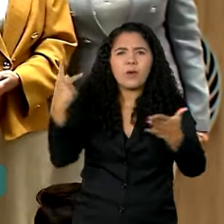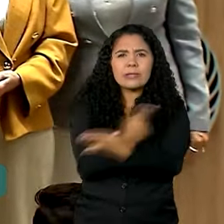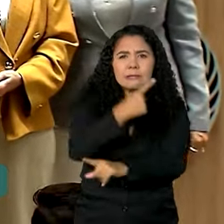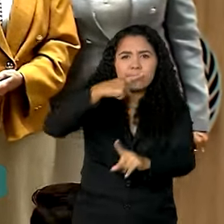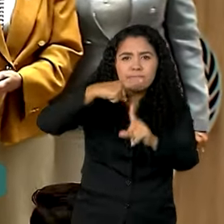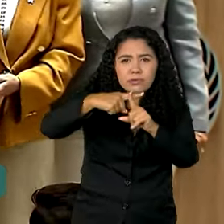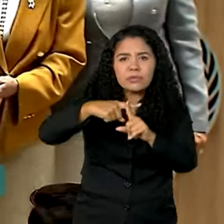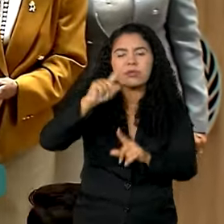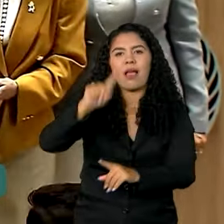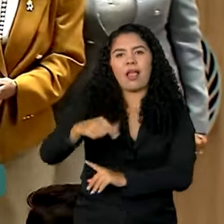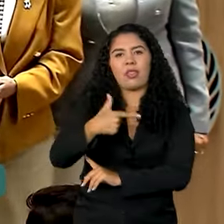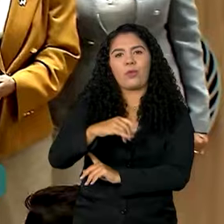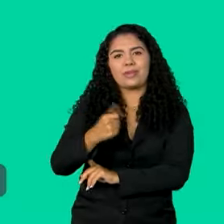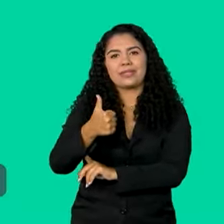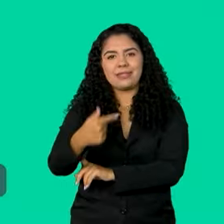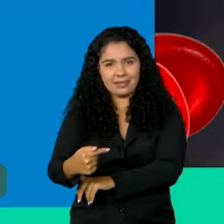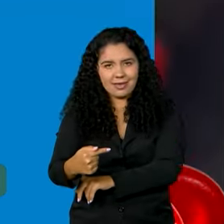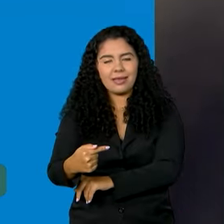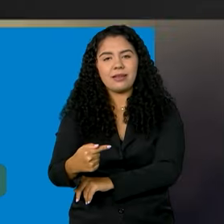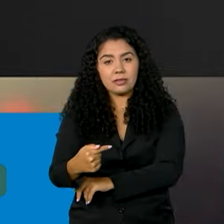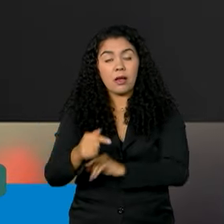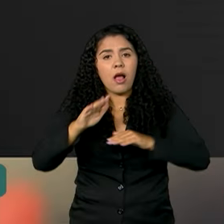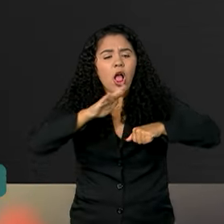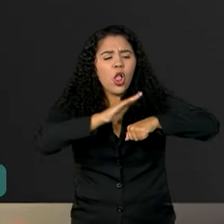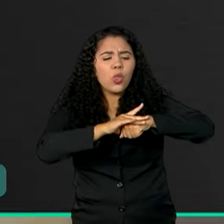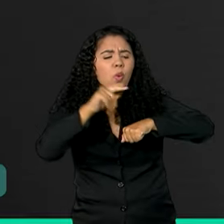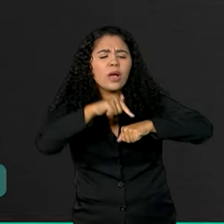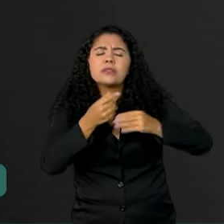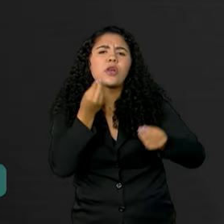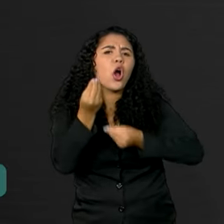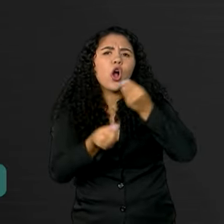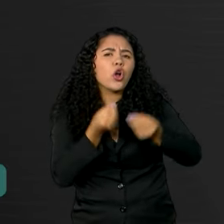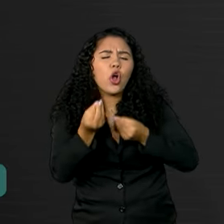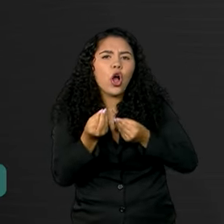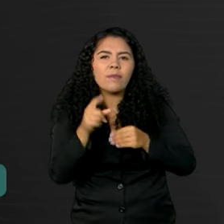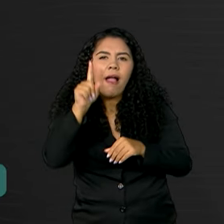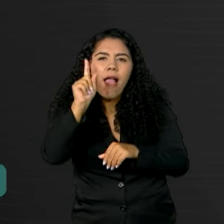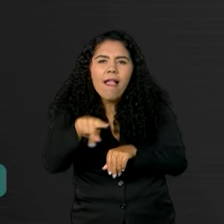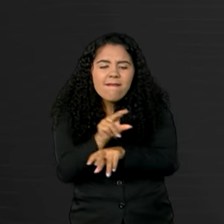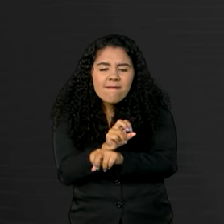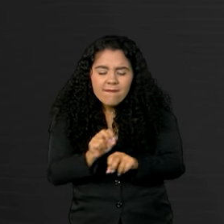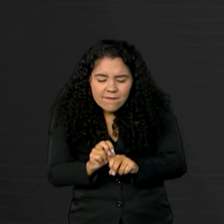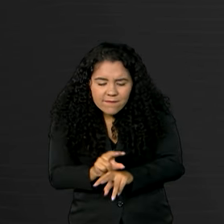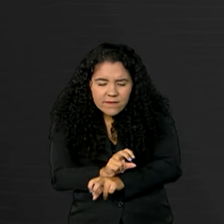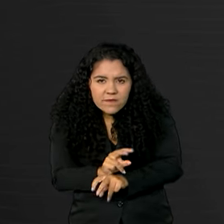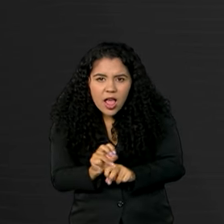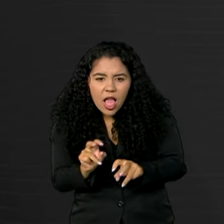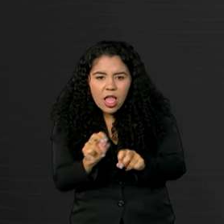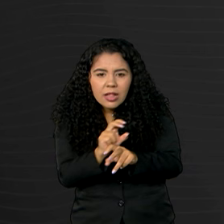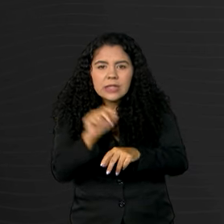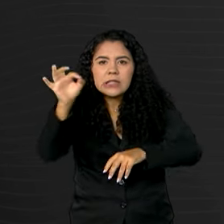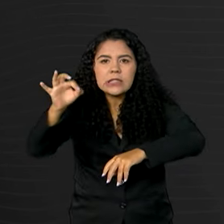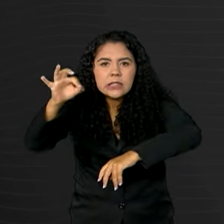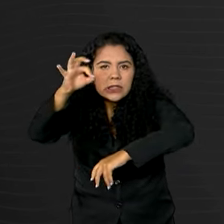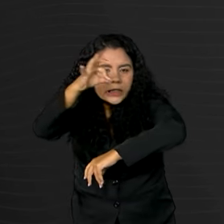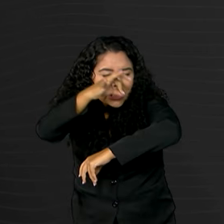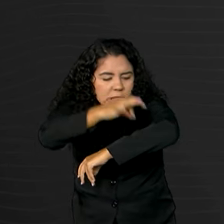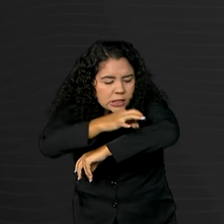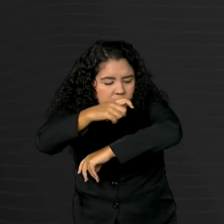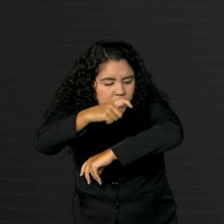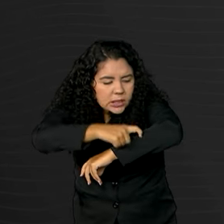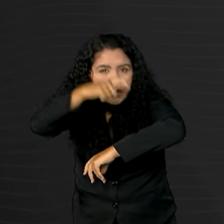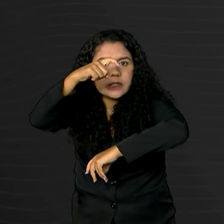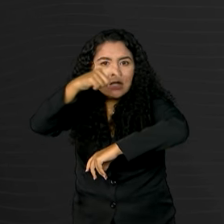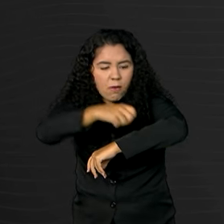2017. A doença é causada por um verme e é transmitida pela picada do pernilongo. Entre as